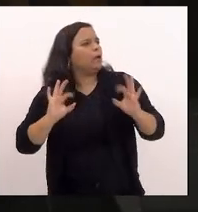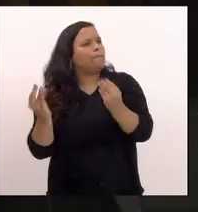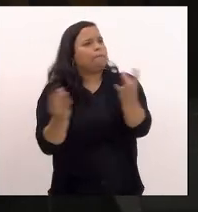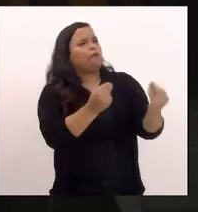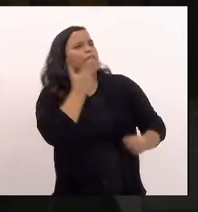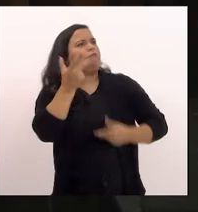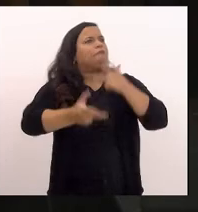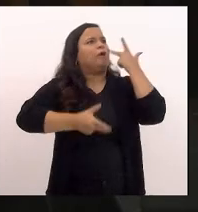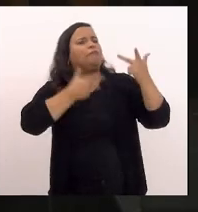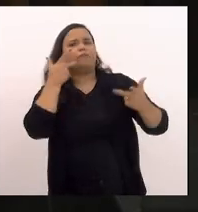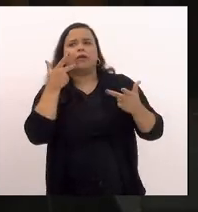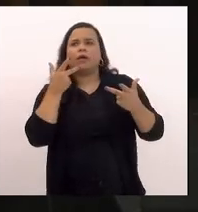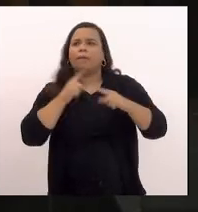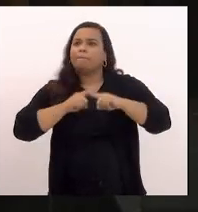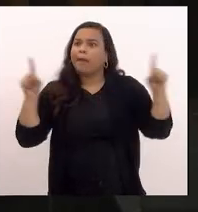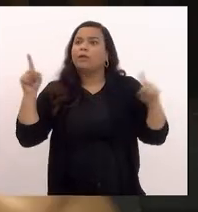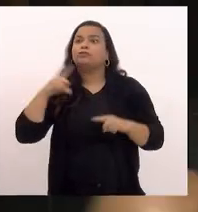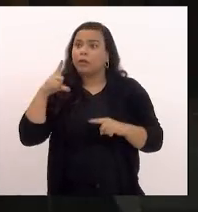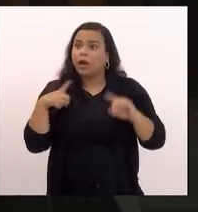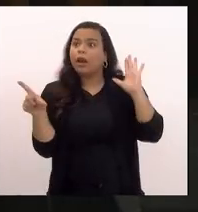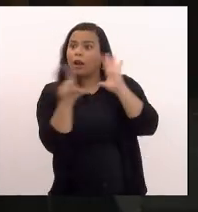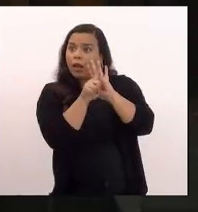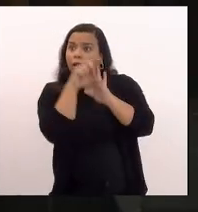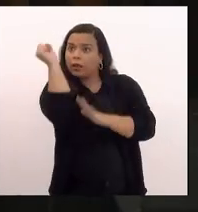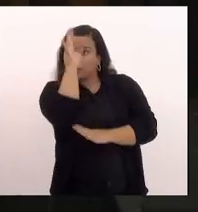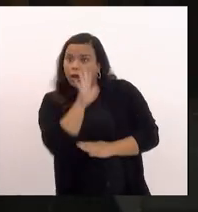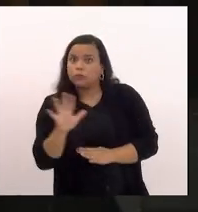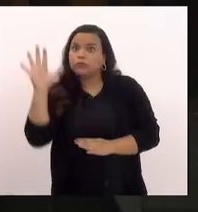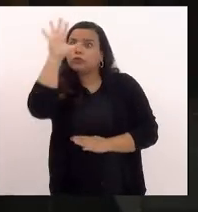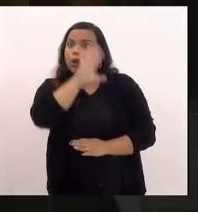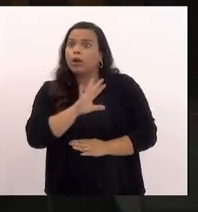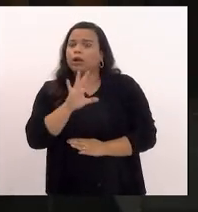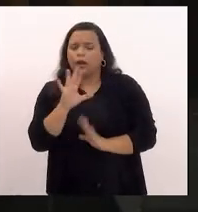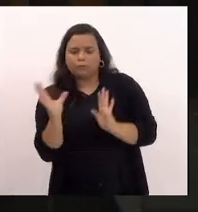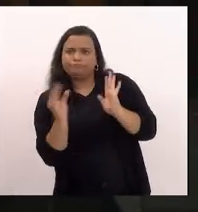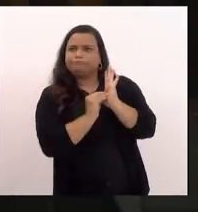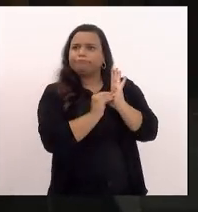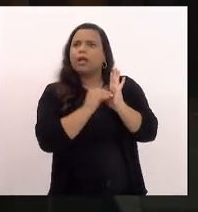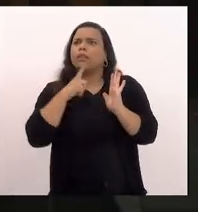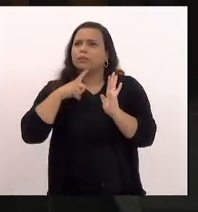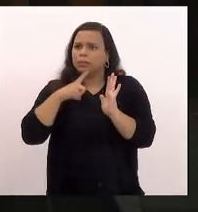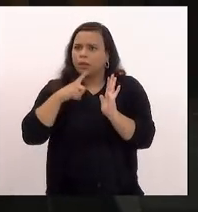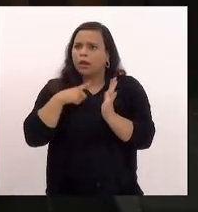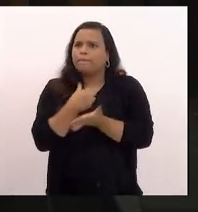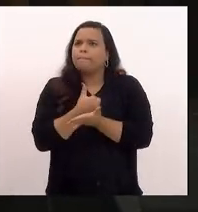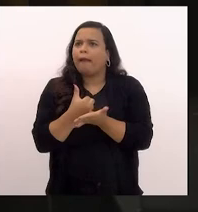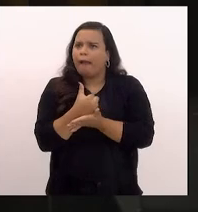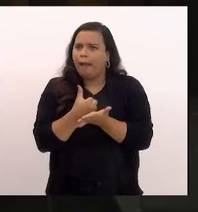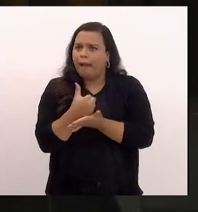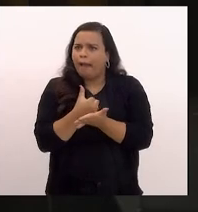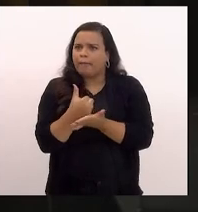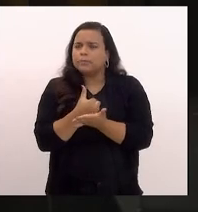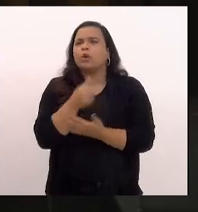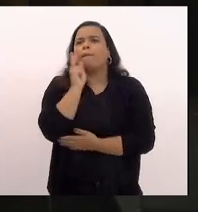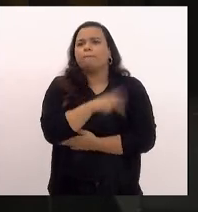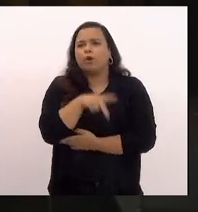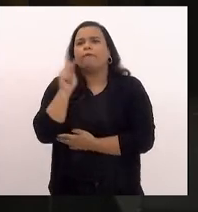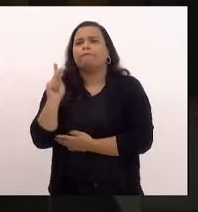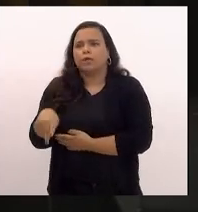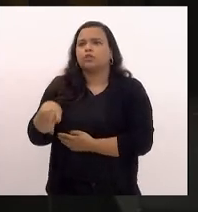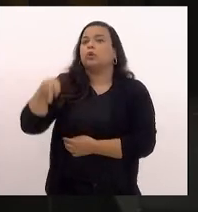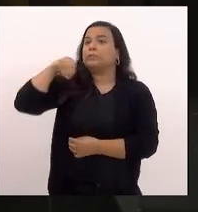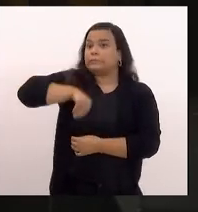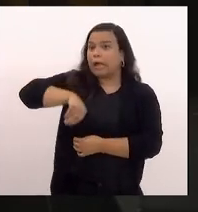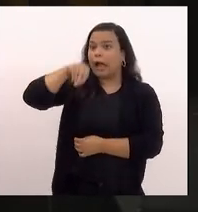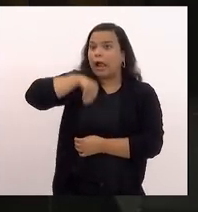saibam existe uma lei nacional que estabelece um piso mínimo para o magistério um salário para os professores